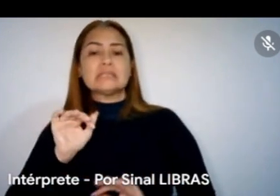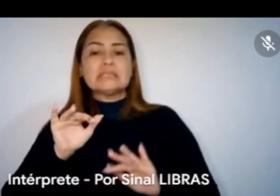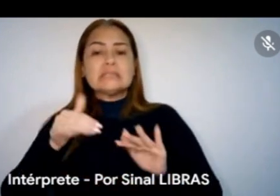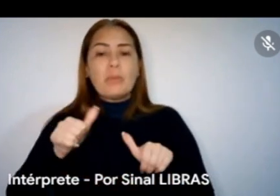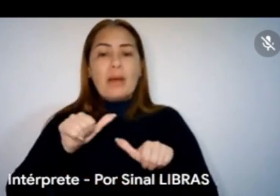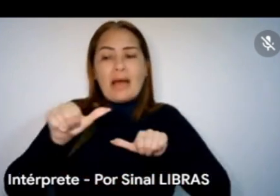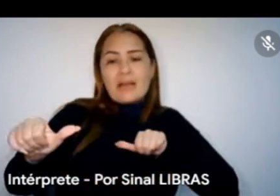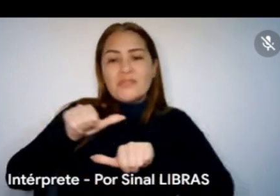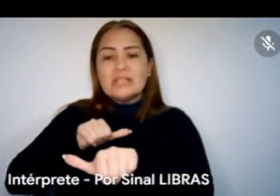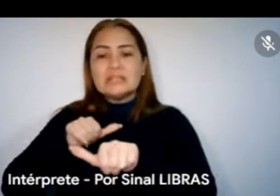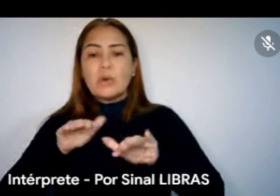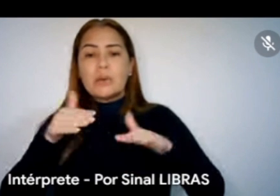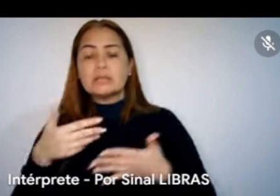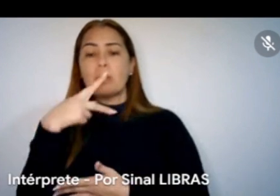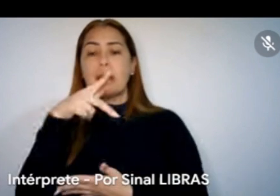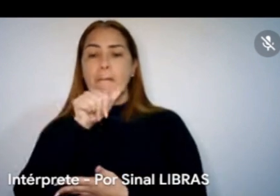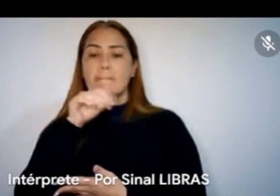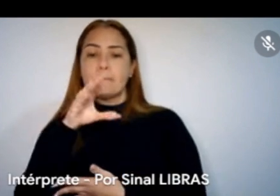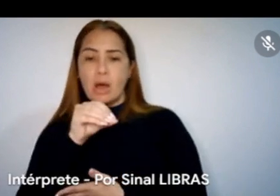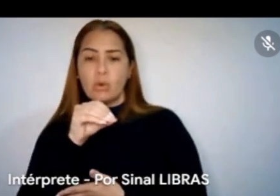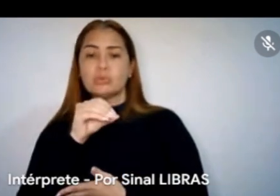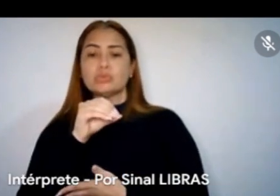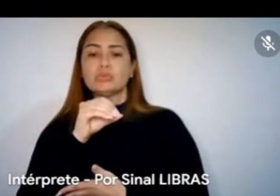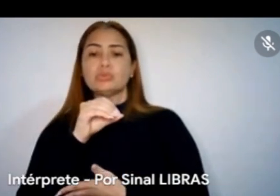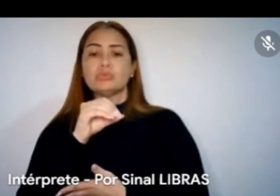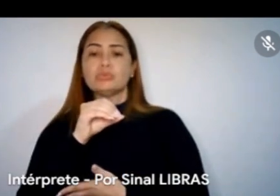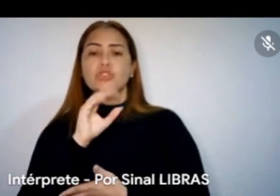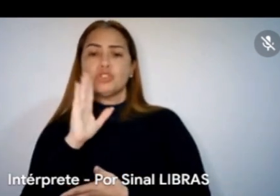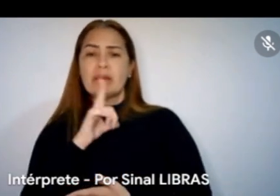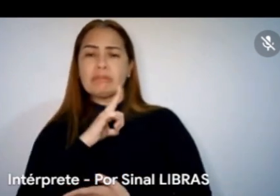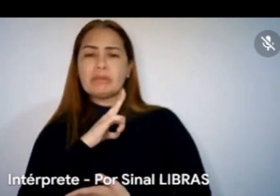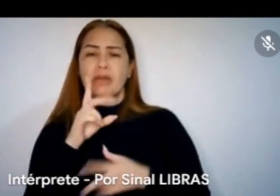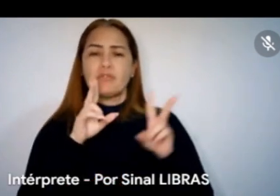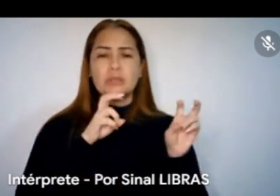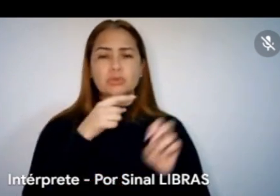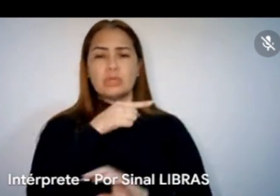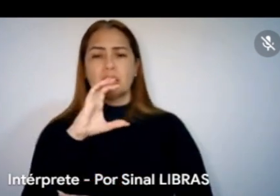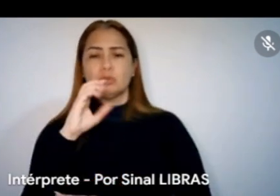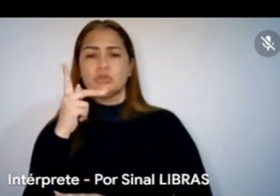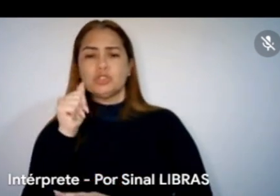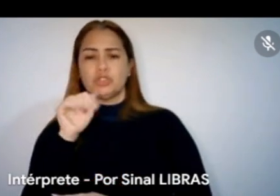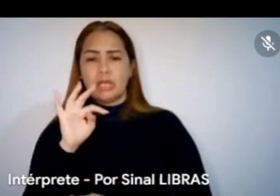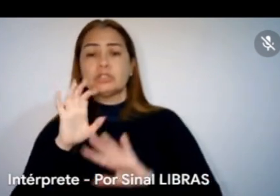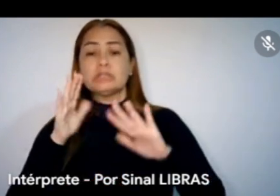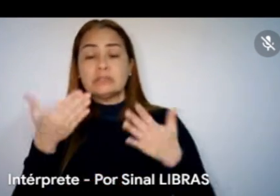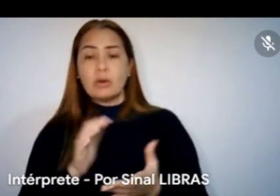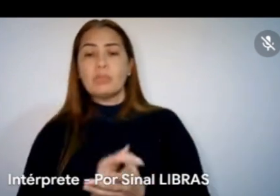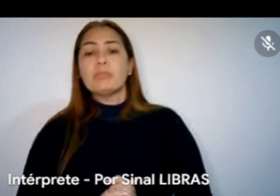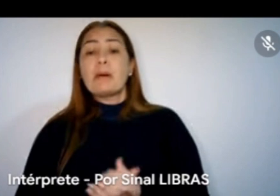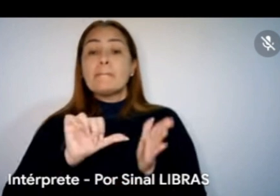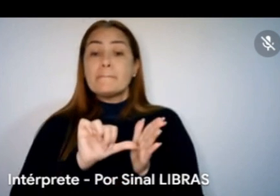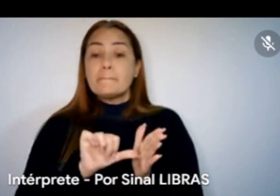Gustavo, acho que a Celita até colocou aqui no chat, na Paulo Gustavo, havia, inclusive, era uma obrigatoriedade, primeiro se fazia